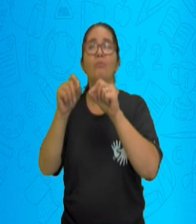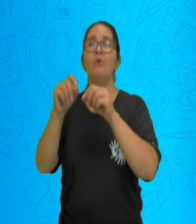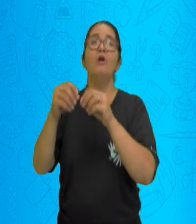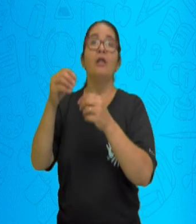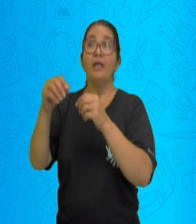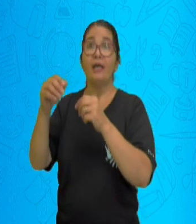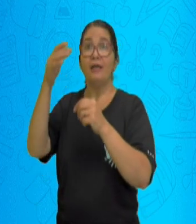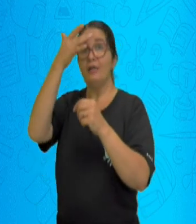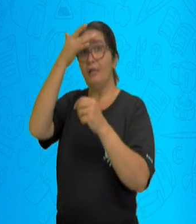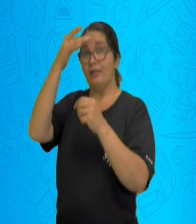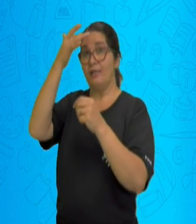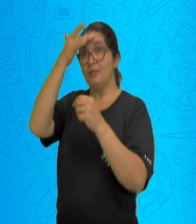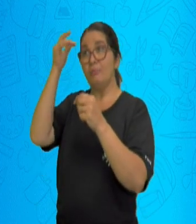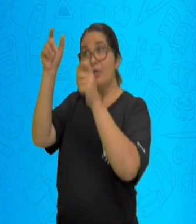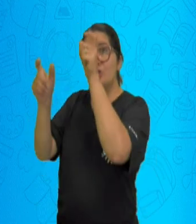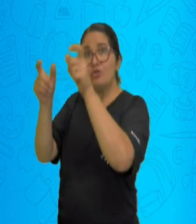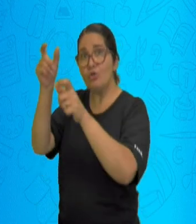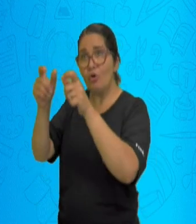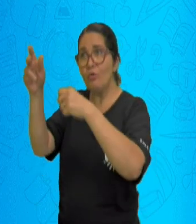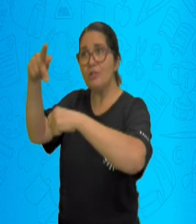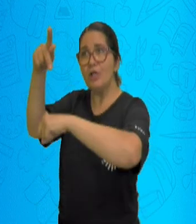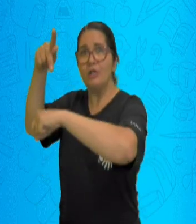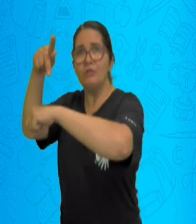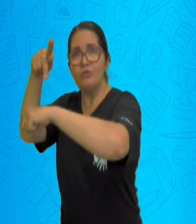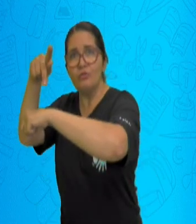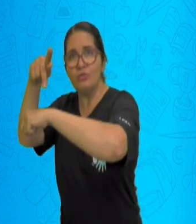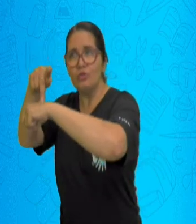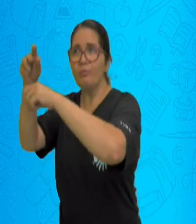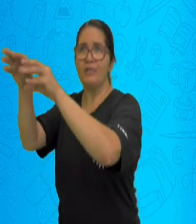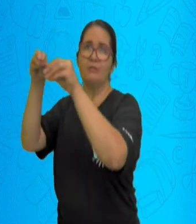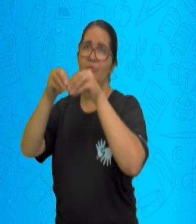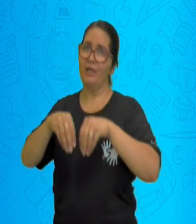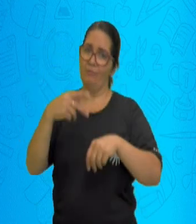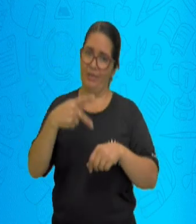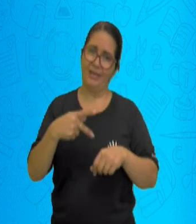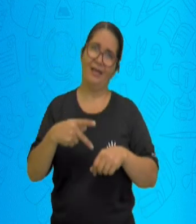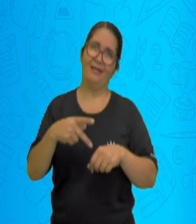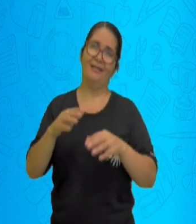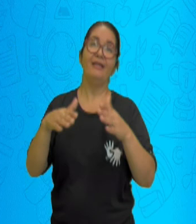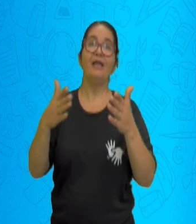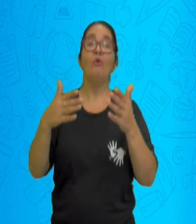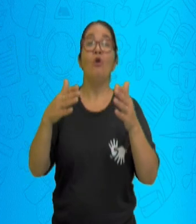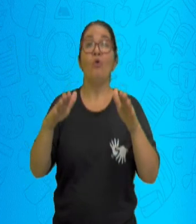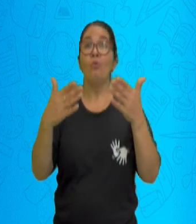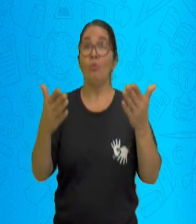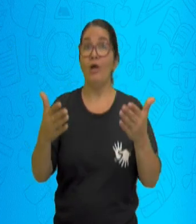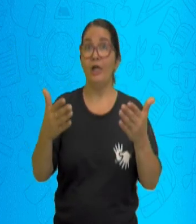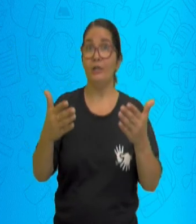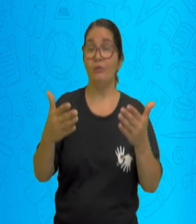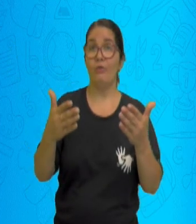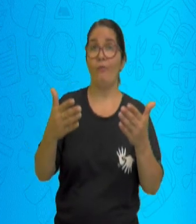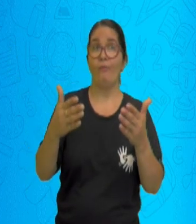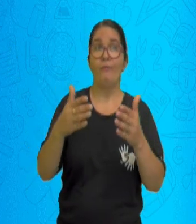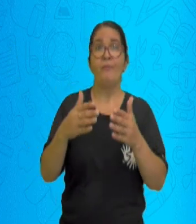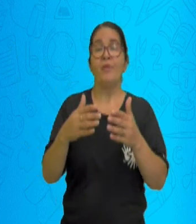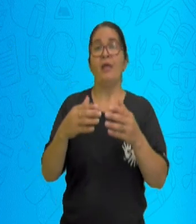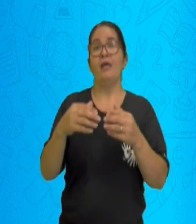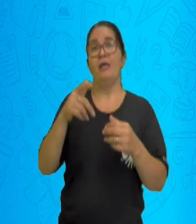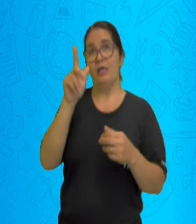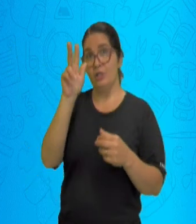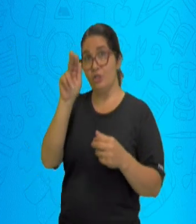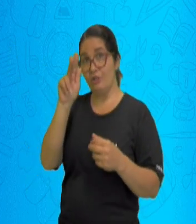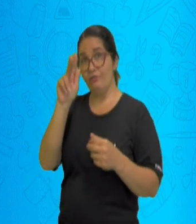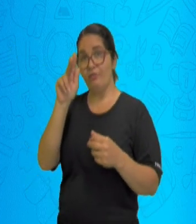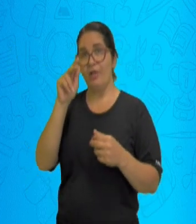situação do aniversário de 80 anos da cidade, eram os processos de imigração, emigração. E ele fez essa escultura.